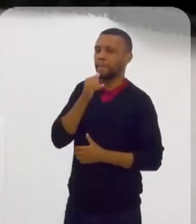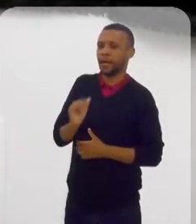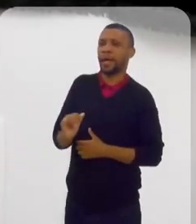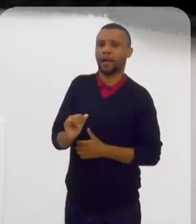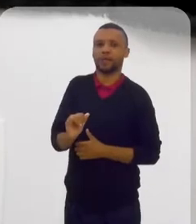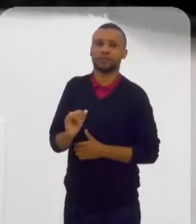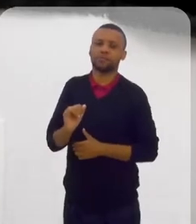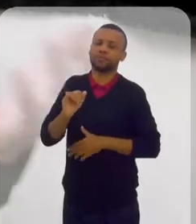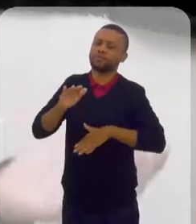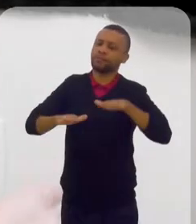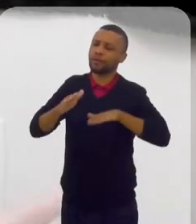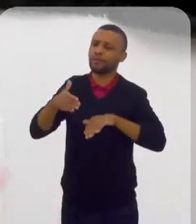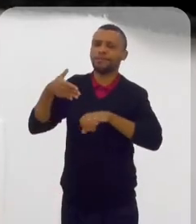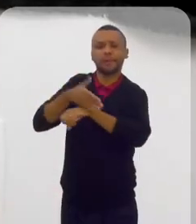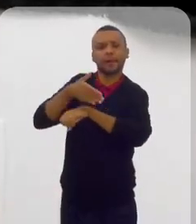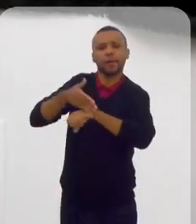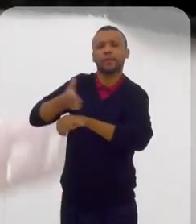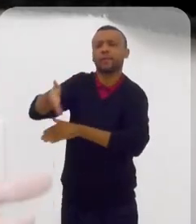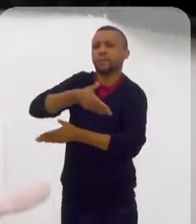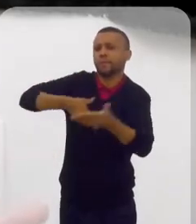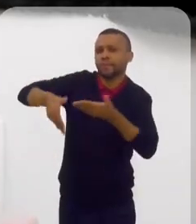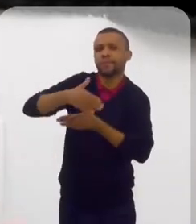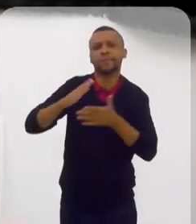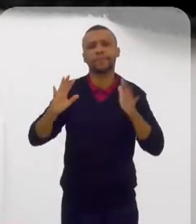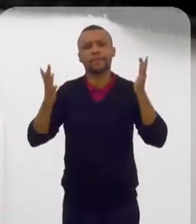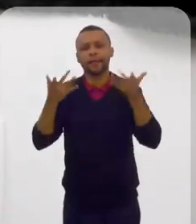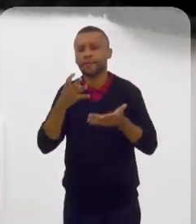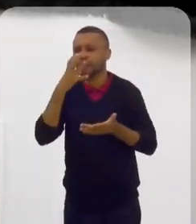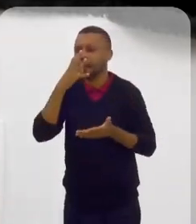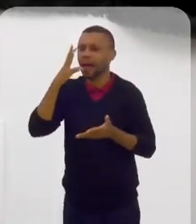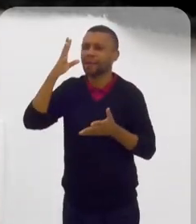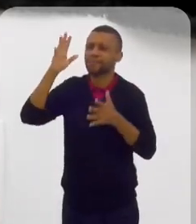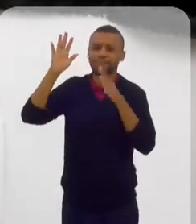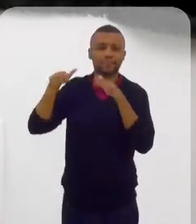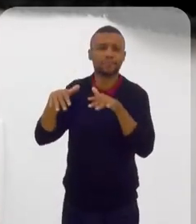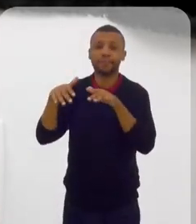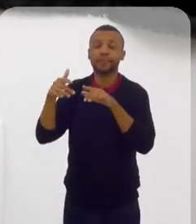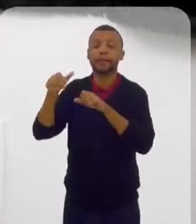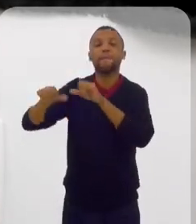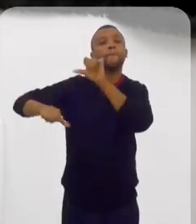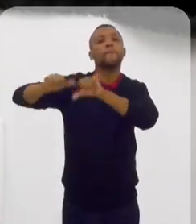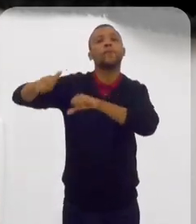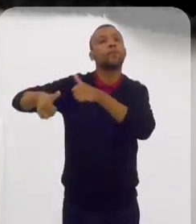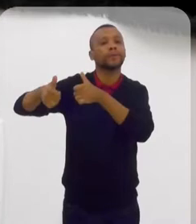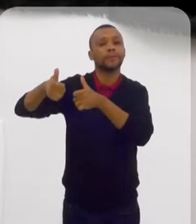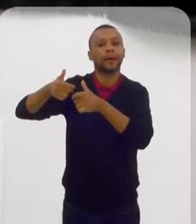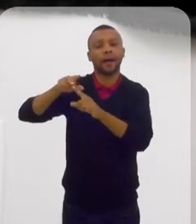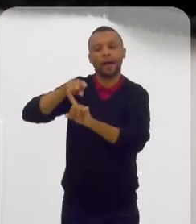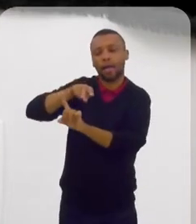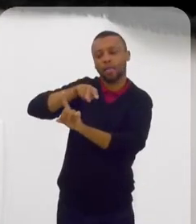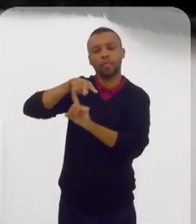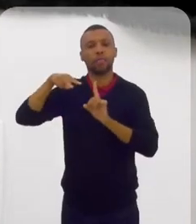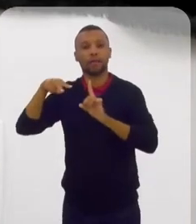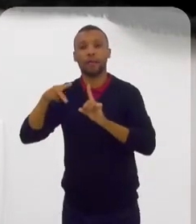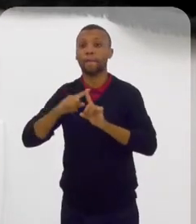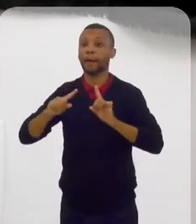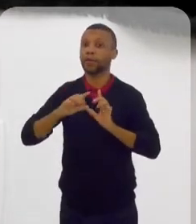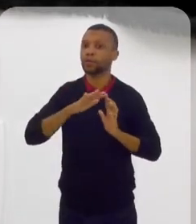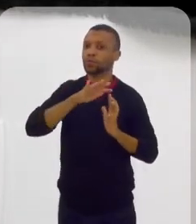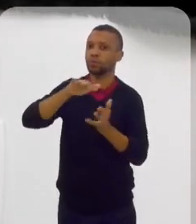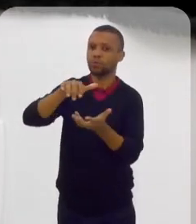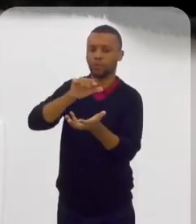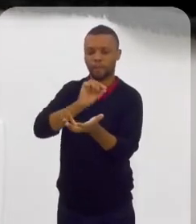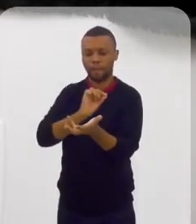fato, frequentava, ia, ia nas festas, e viu que realmente não era nada disso, e tem outra visão. Mas em alguns locais do mundo,